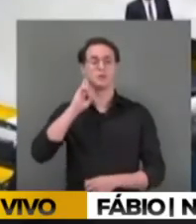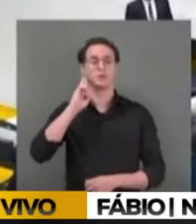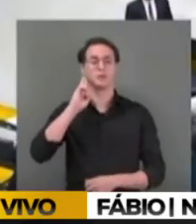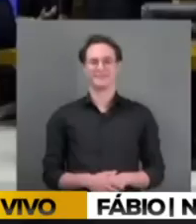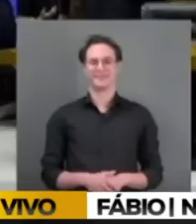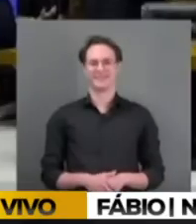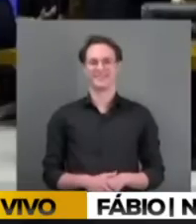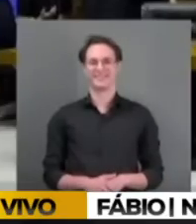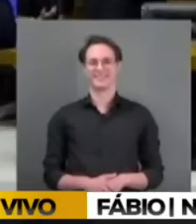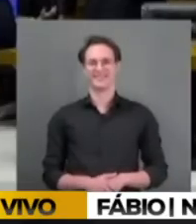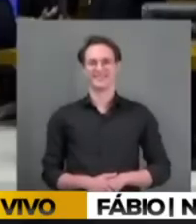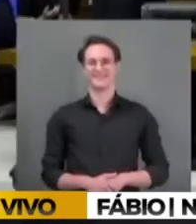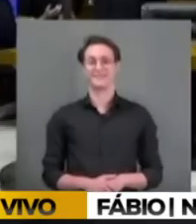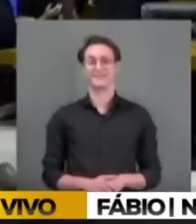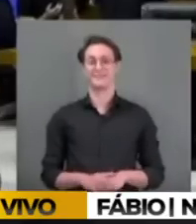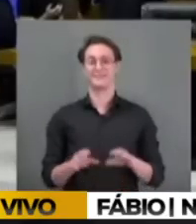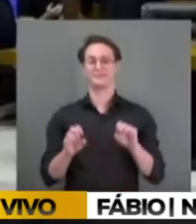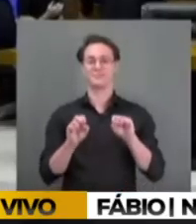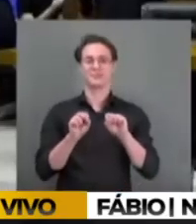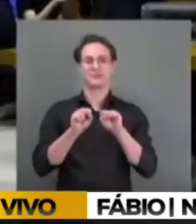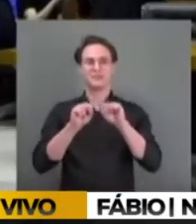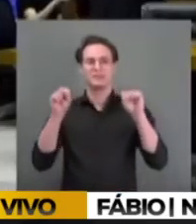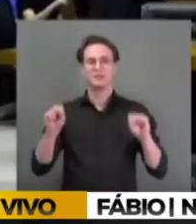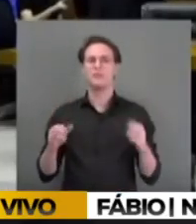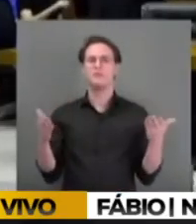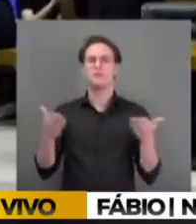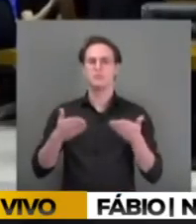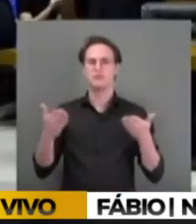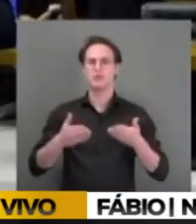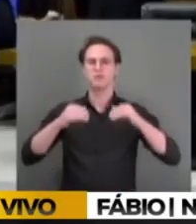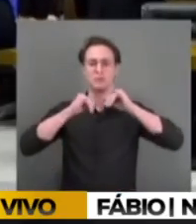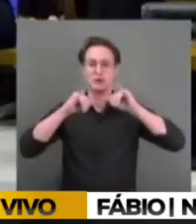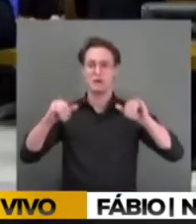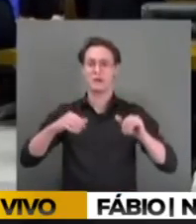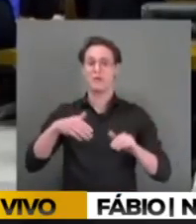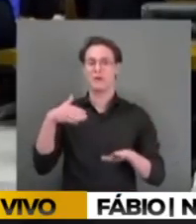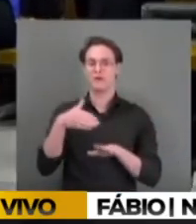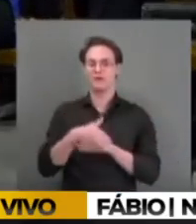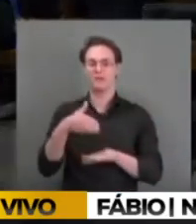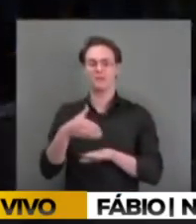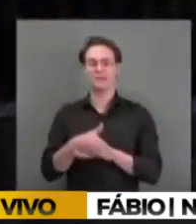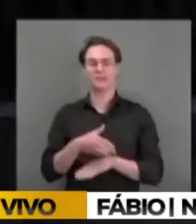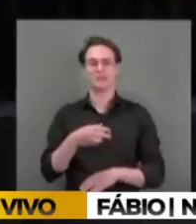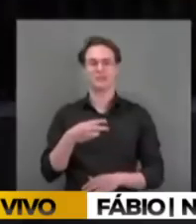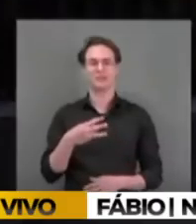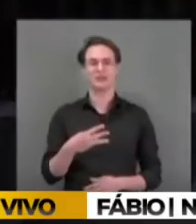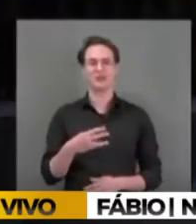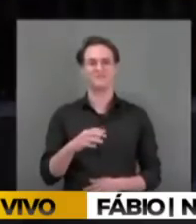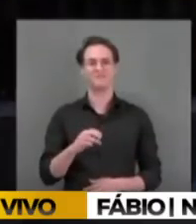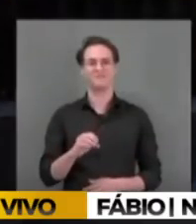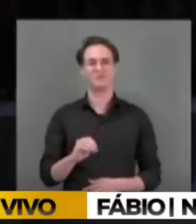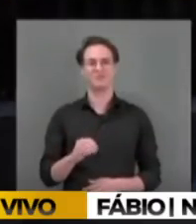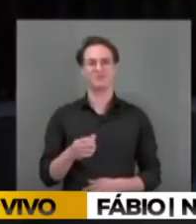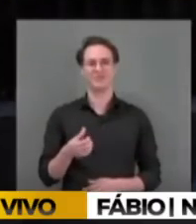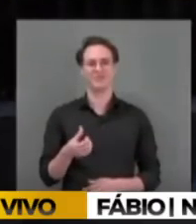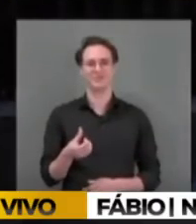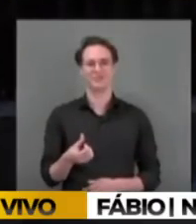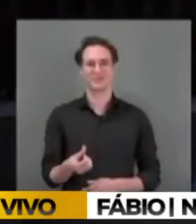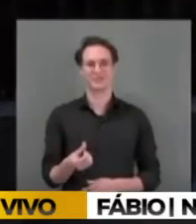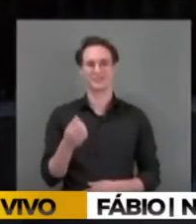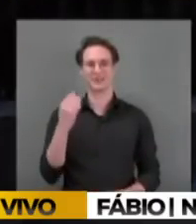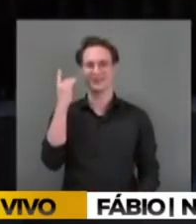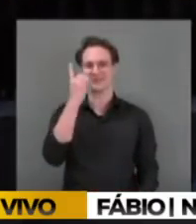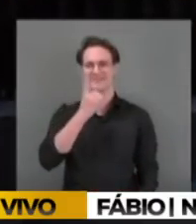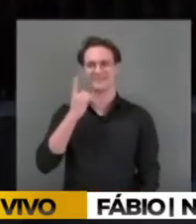O sistema acusa a participação de 306 senhoras e senhores deputados federais